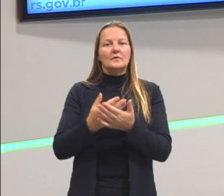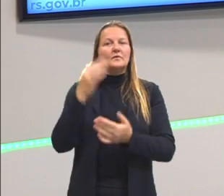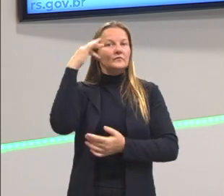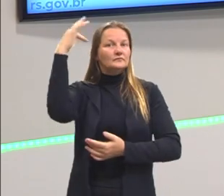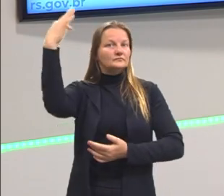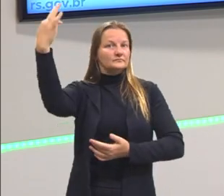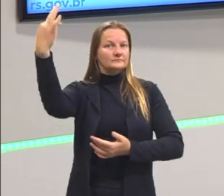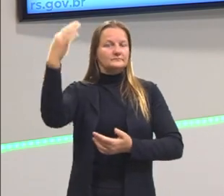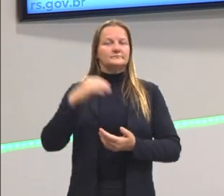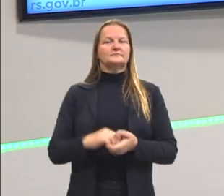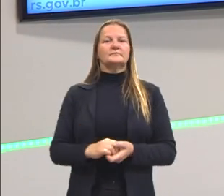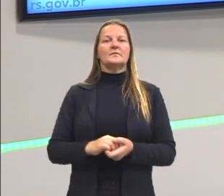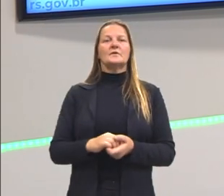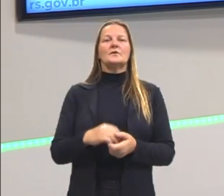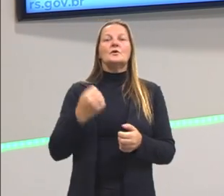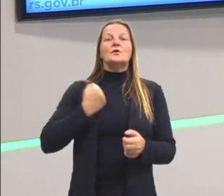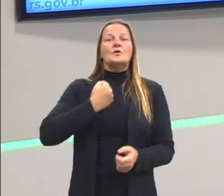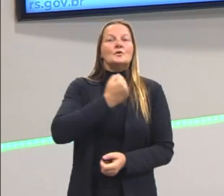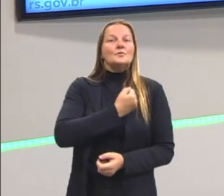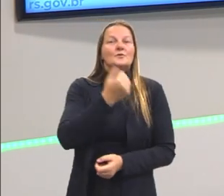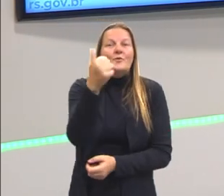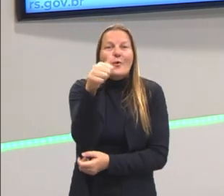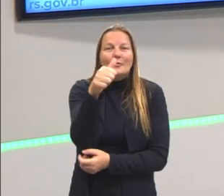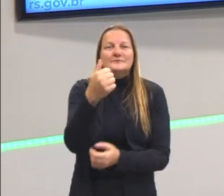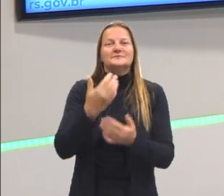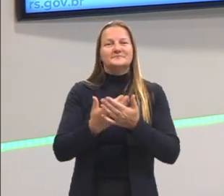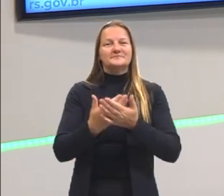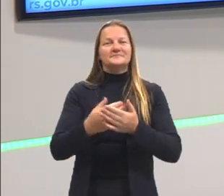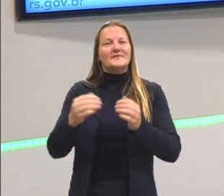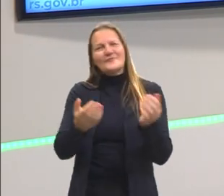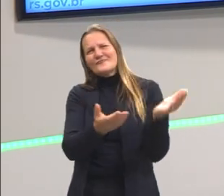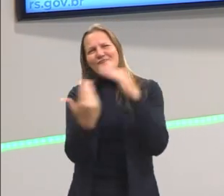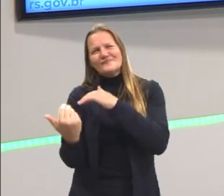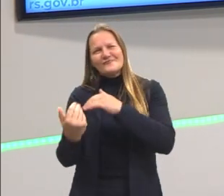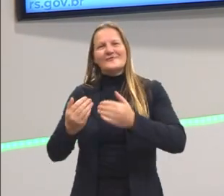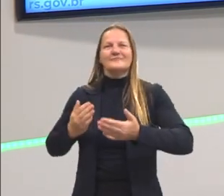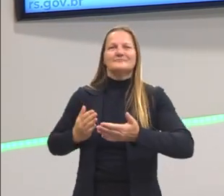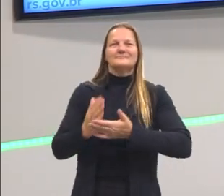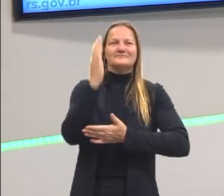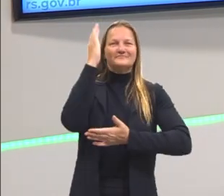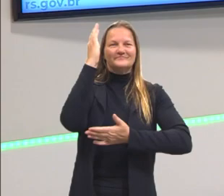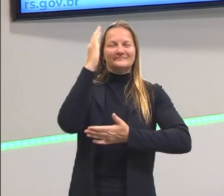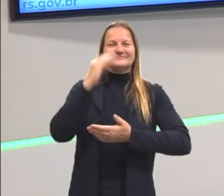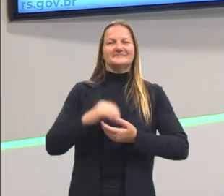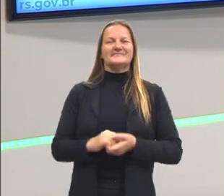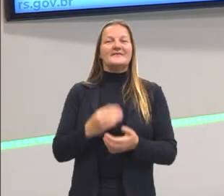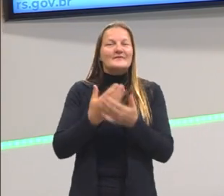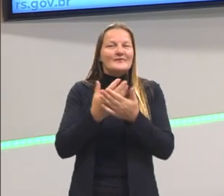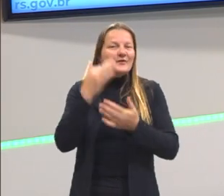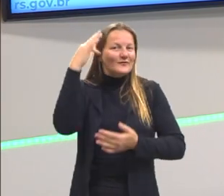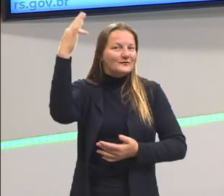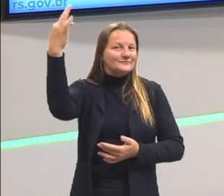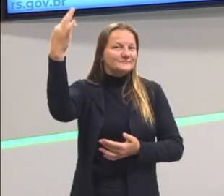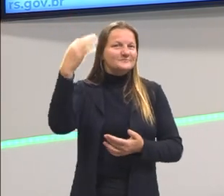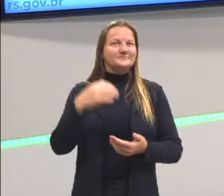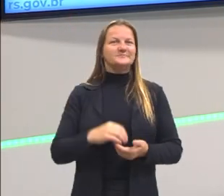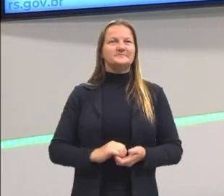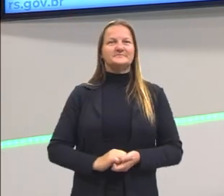de filosofia, nossa aula de número 11. Vamos lá, partiu passar mais uma aula de filosofia.